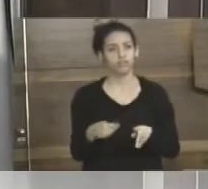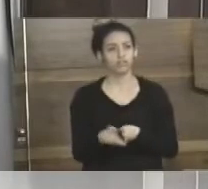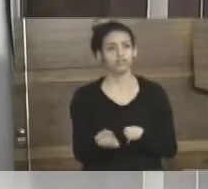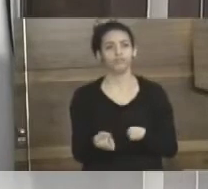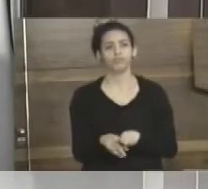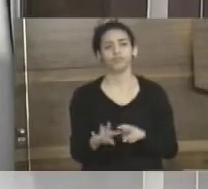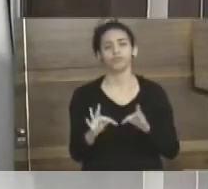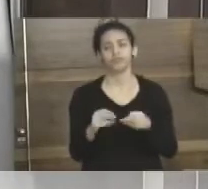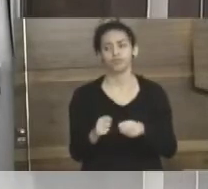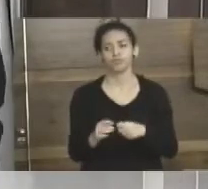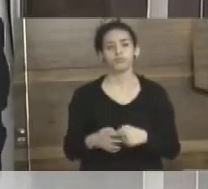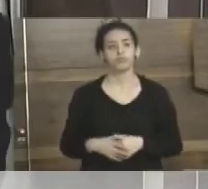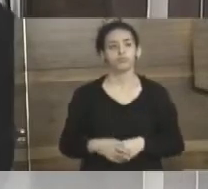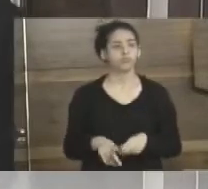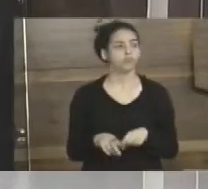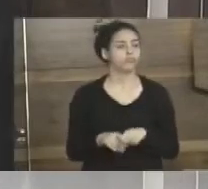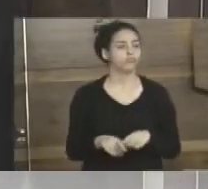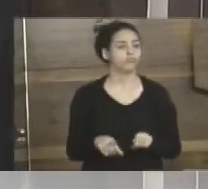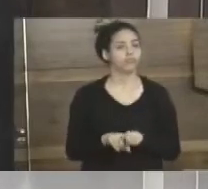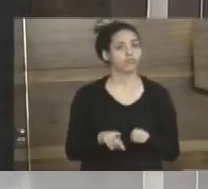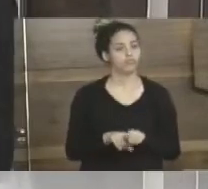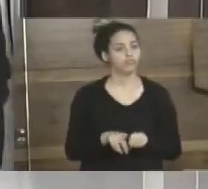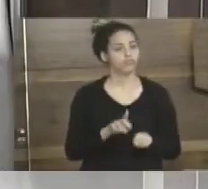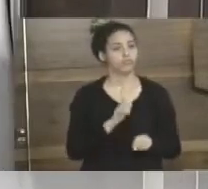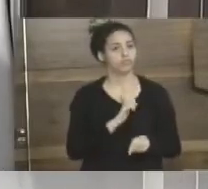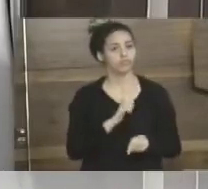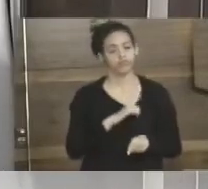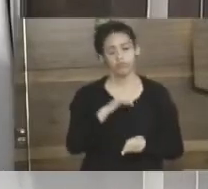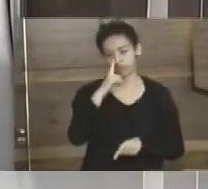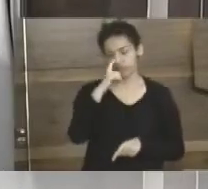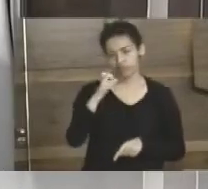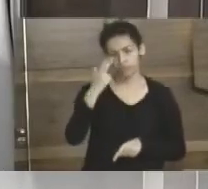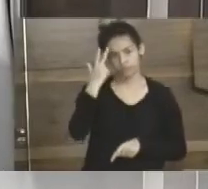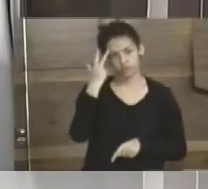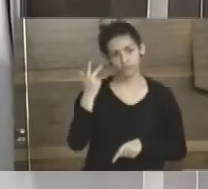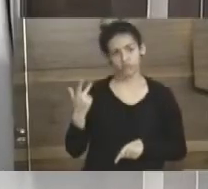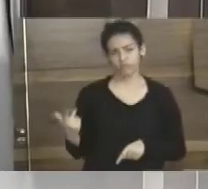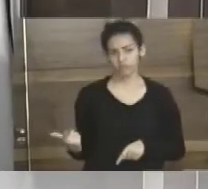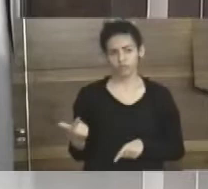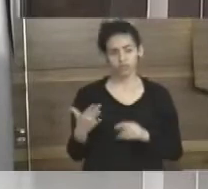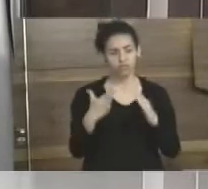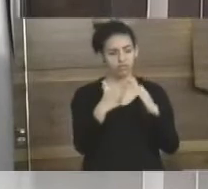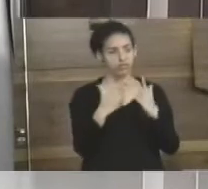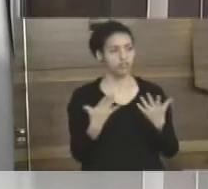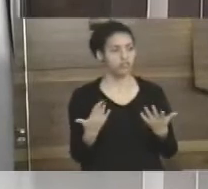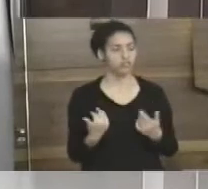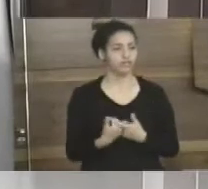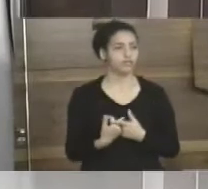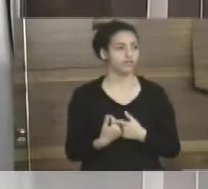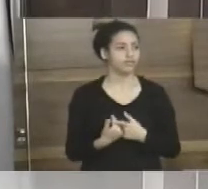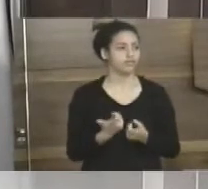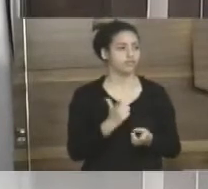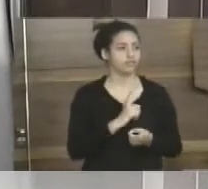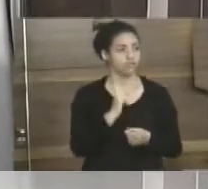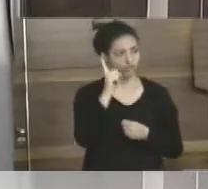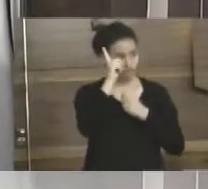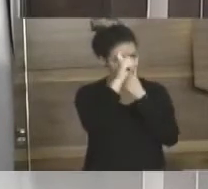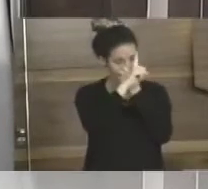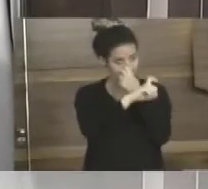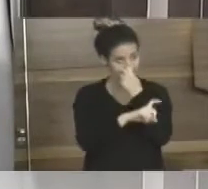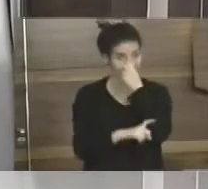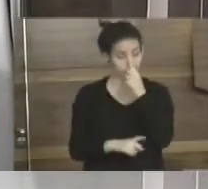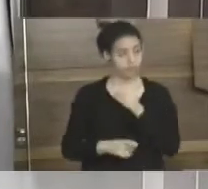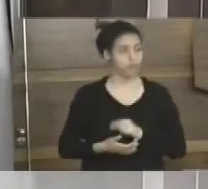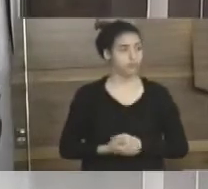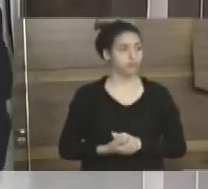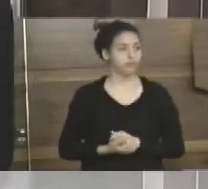entulho horrível. E também, meu presidente, temos aí o lixo doméstico, que está tendo a dificuldade danada.